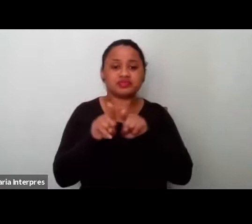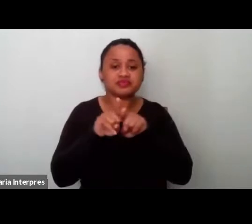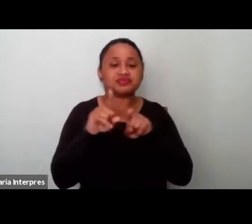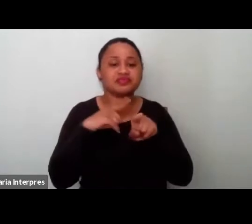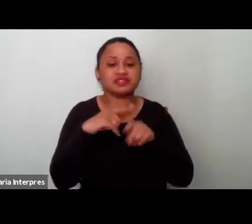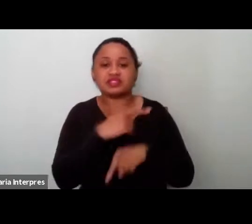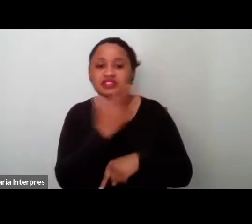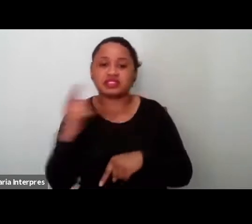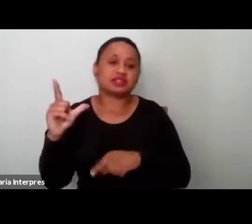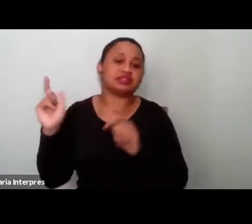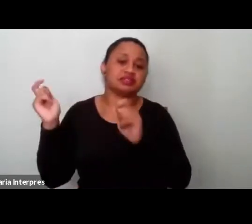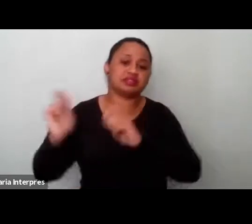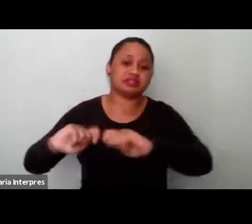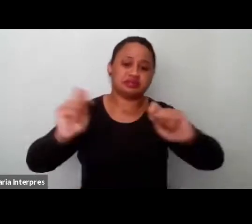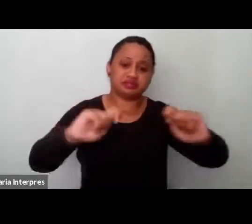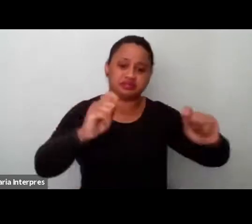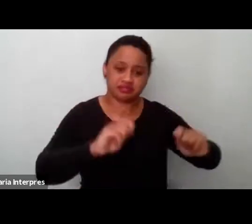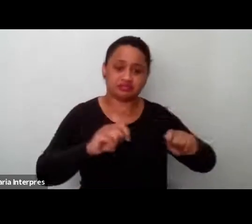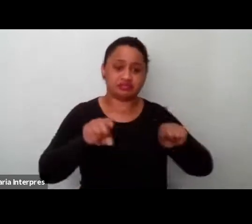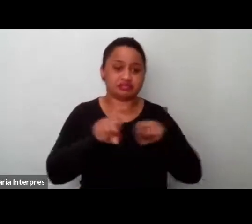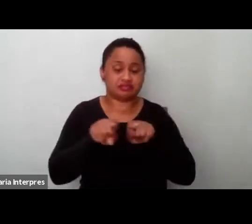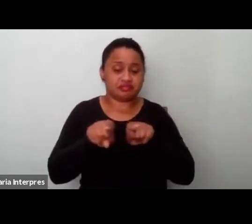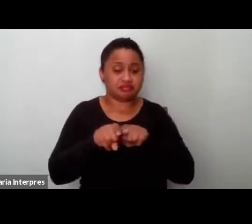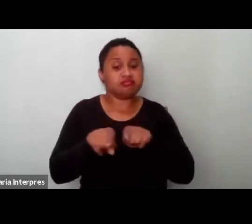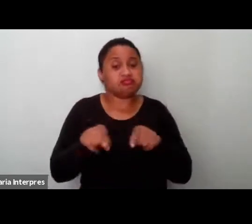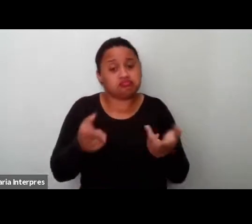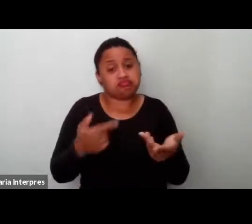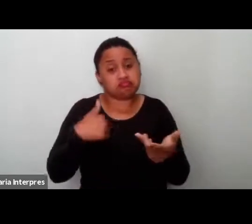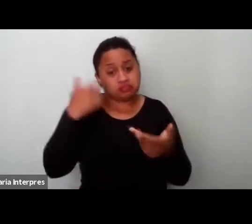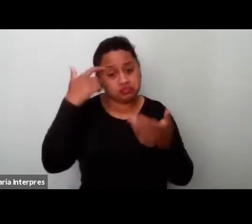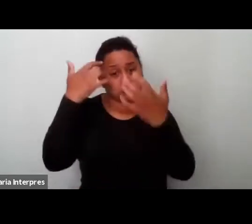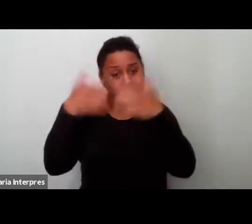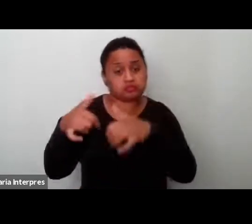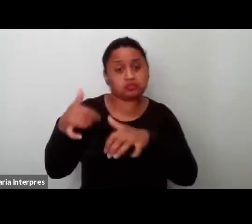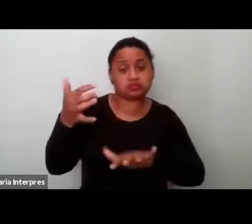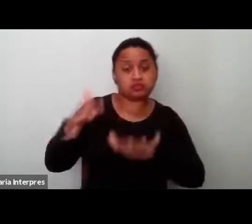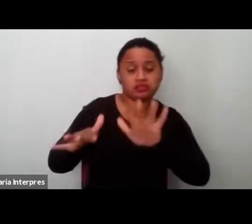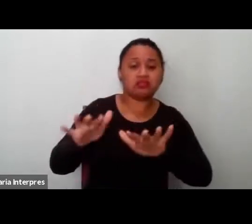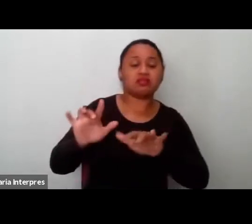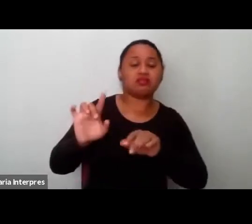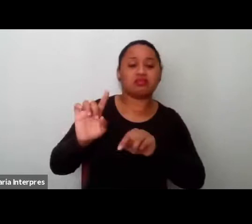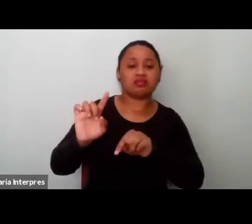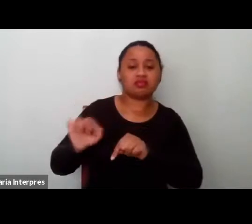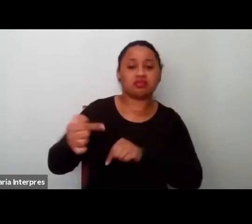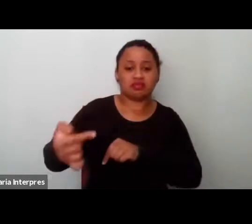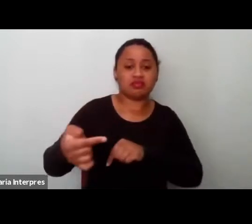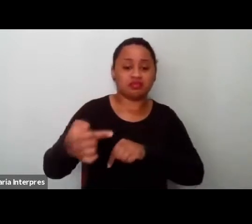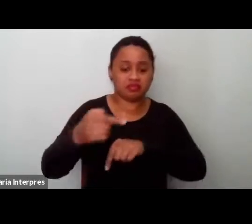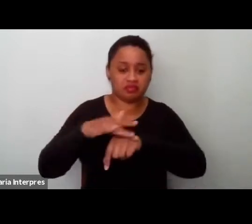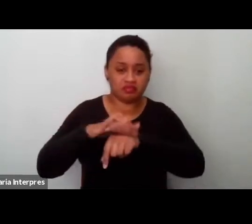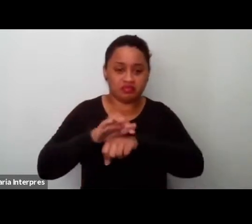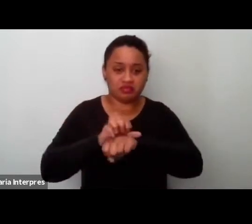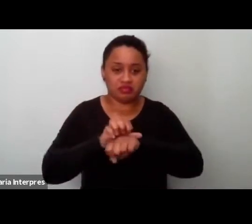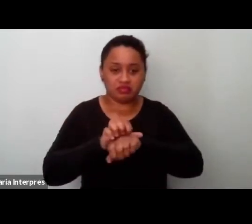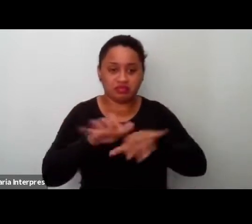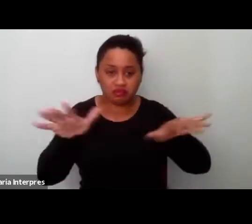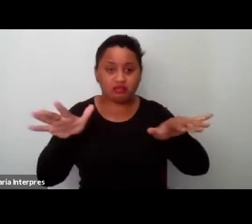possibilidades, né? E eu acho que esse, talvez, o contexto pós-pandêmico que a gente pode vir a encontrar